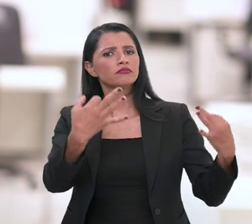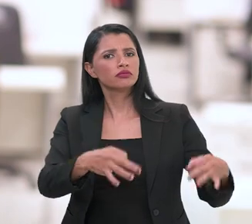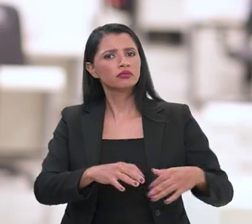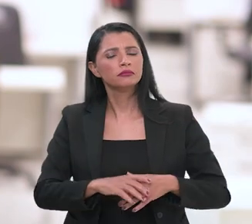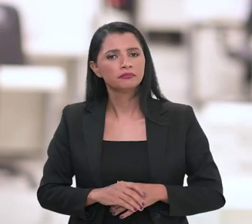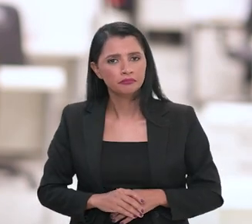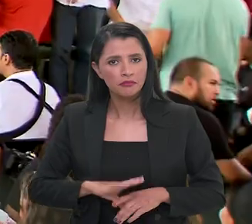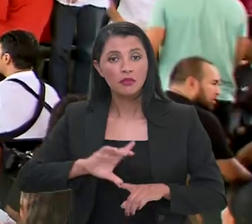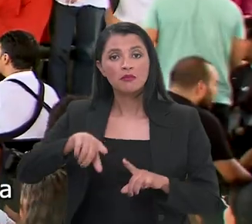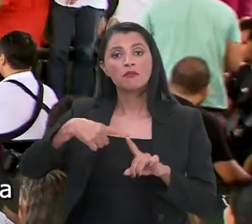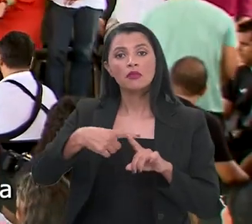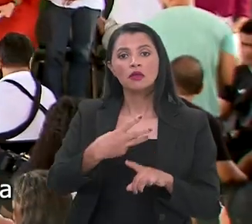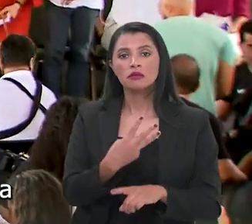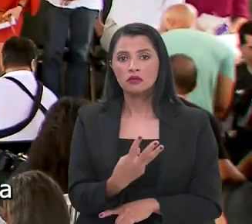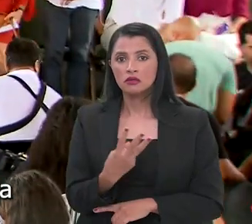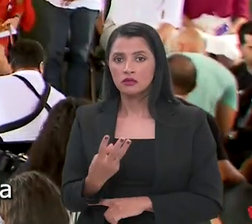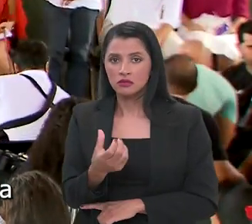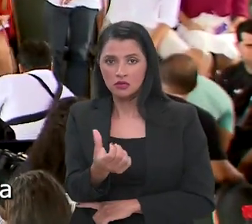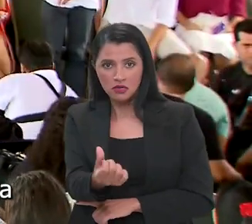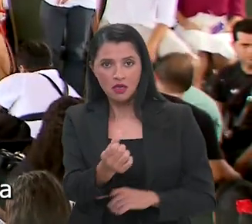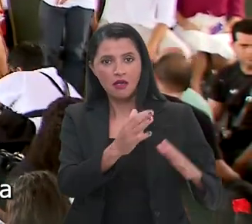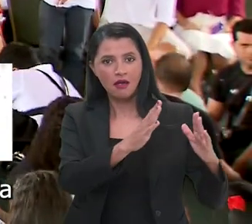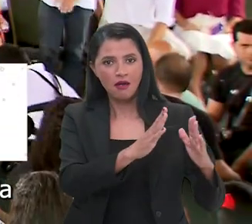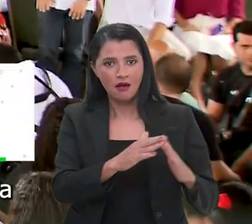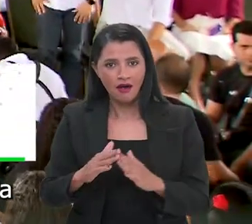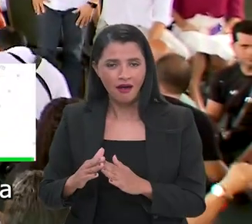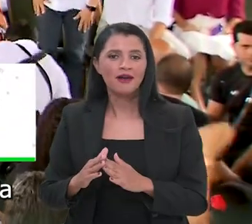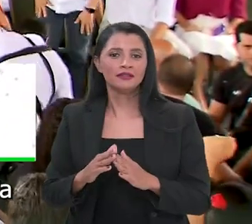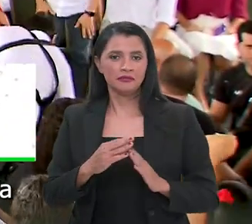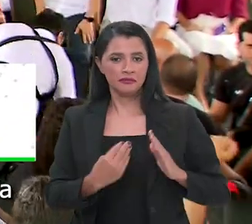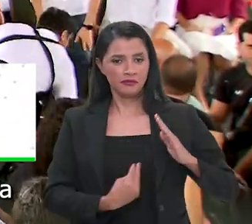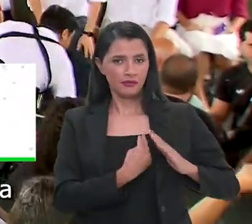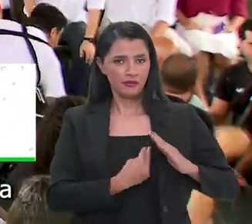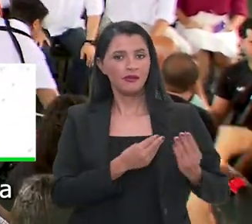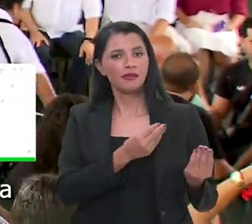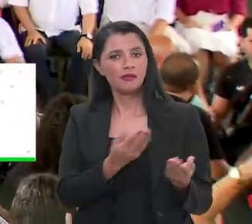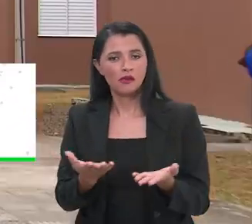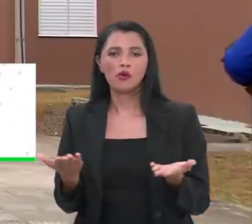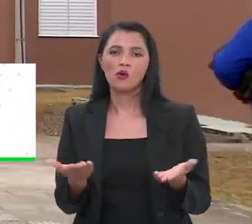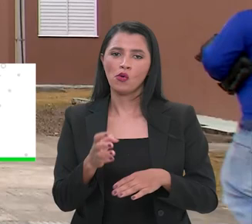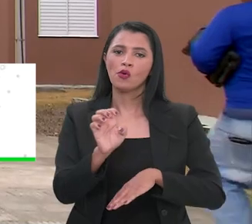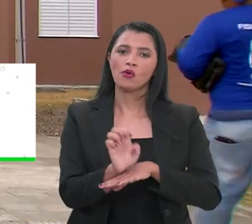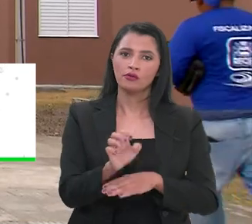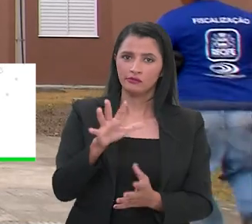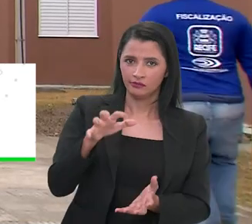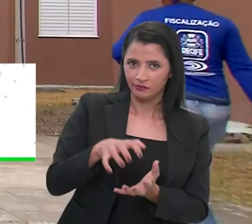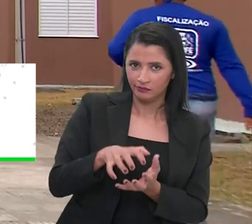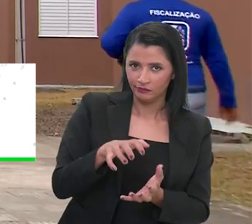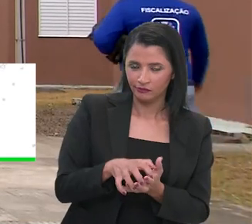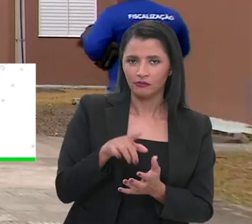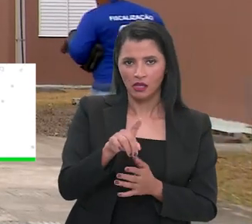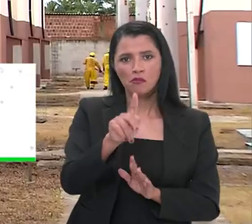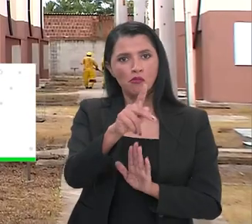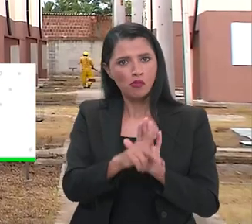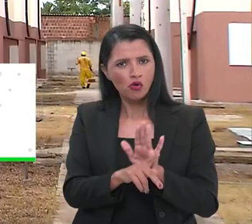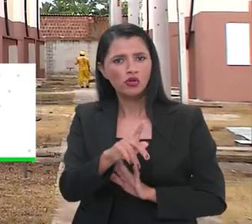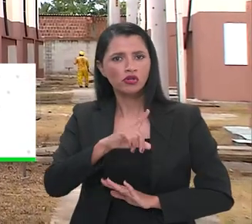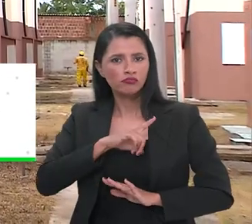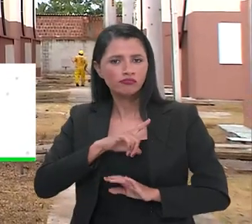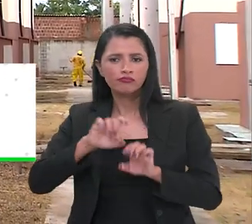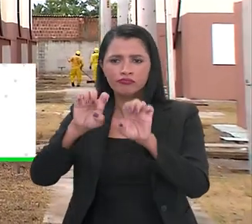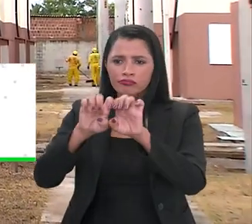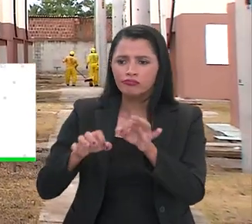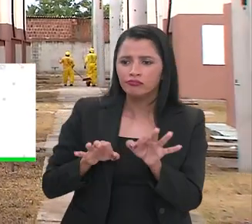Moradia digna. Mais 336 unidades do Minha Casa Minha Vida foram entregues hoje no Recife. O